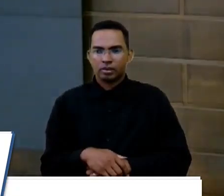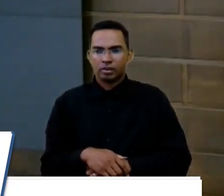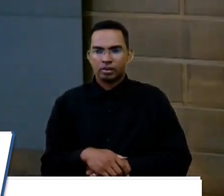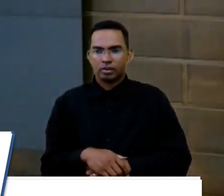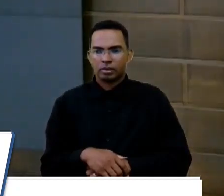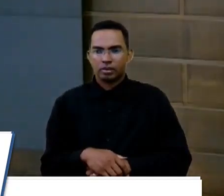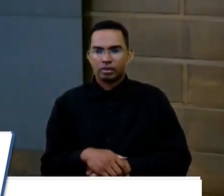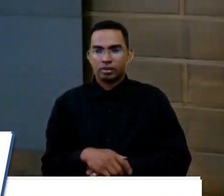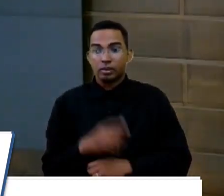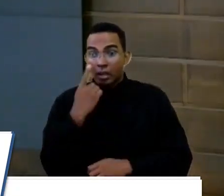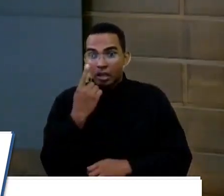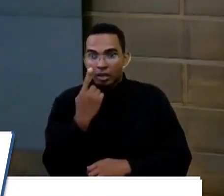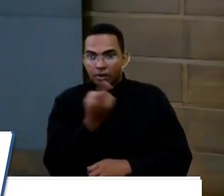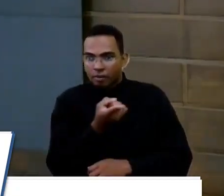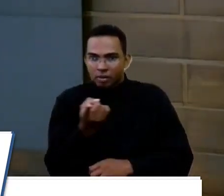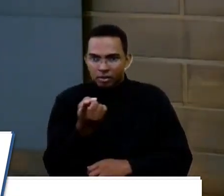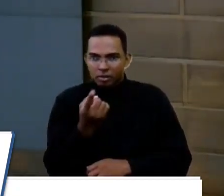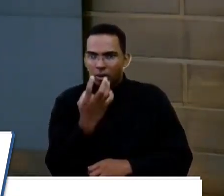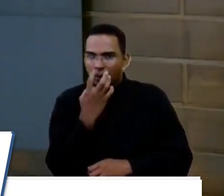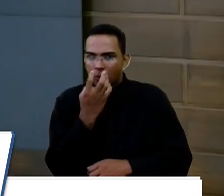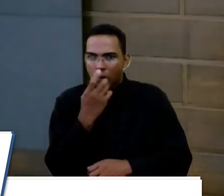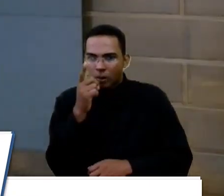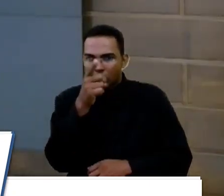Você está vendo eles? Aí, entra aí, ó.